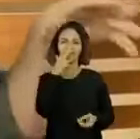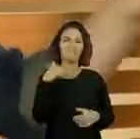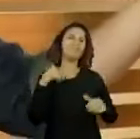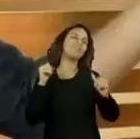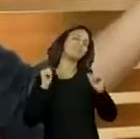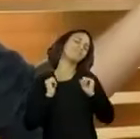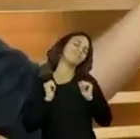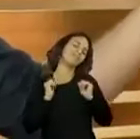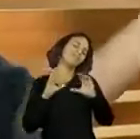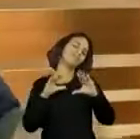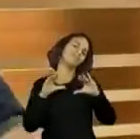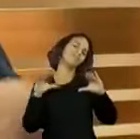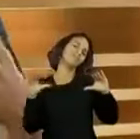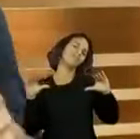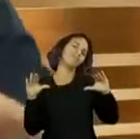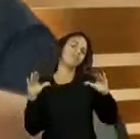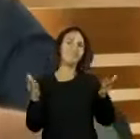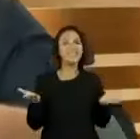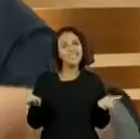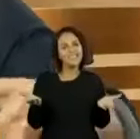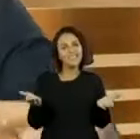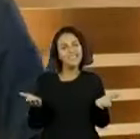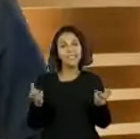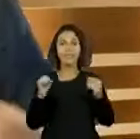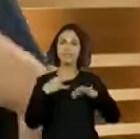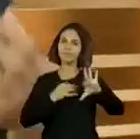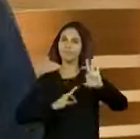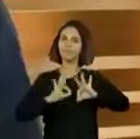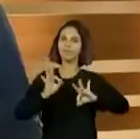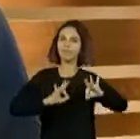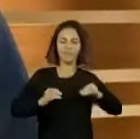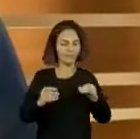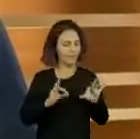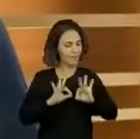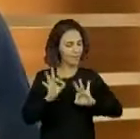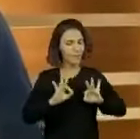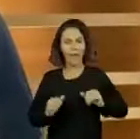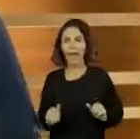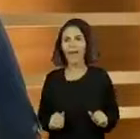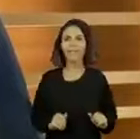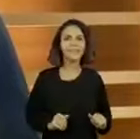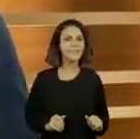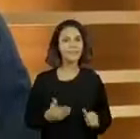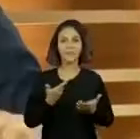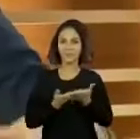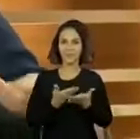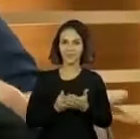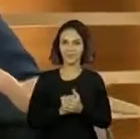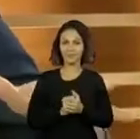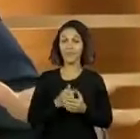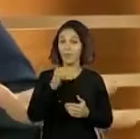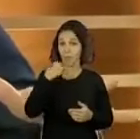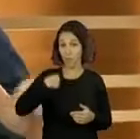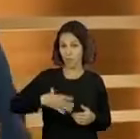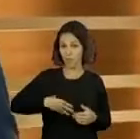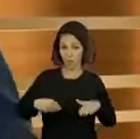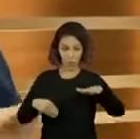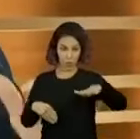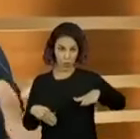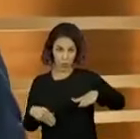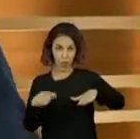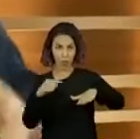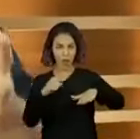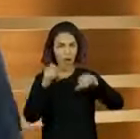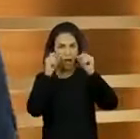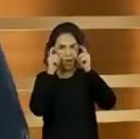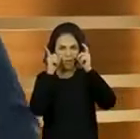conforto, a gente fica meio esparramado. Então, se organiza, se prepare, tá bom? Vou dar uma dica. O meu pequenininho lá em casa, assim